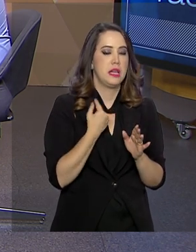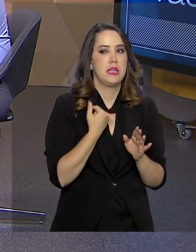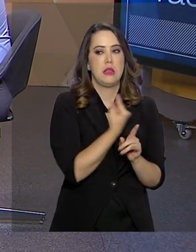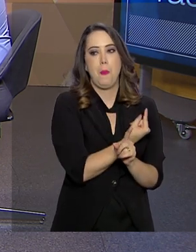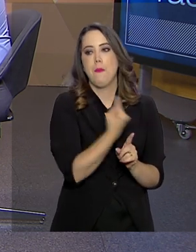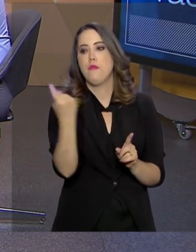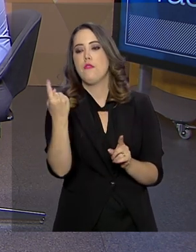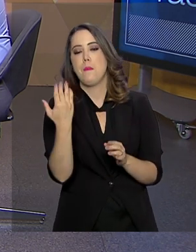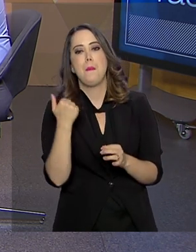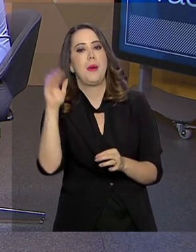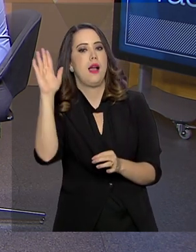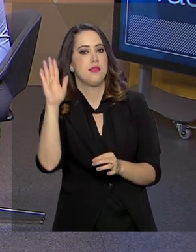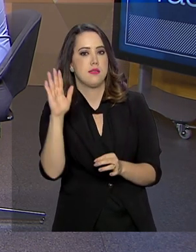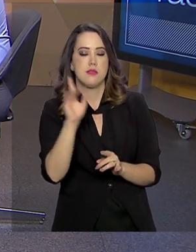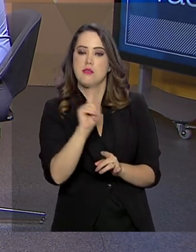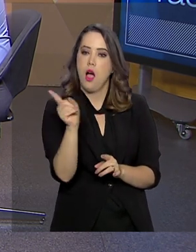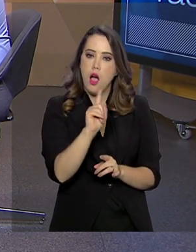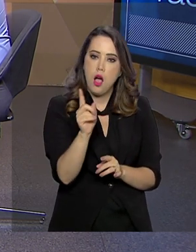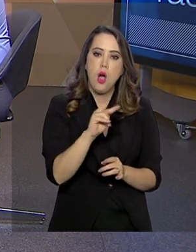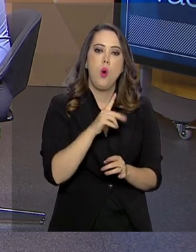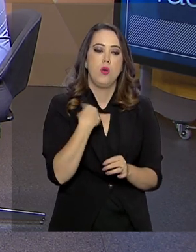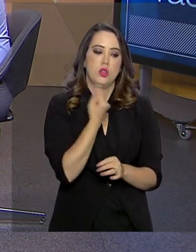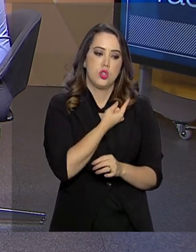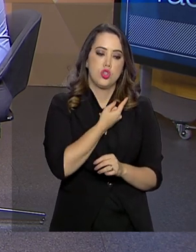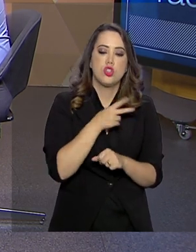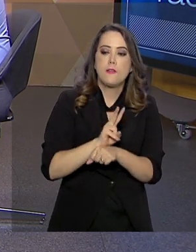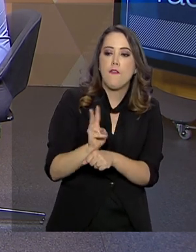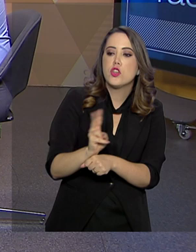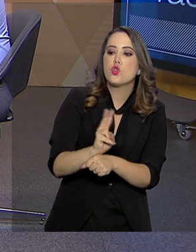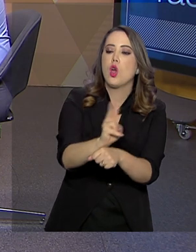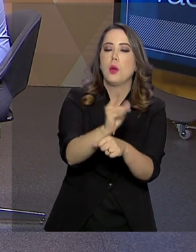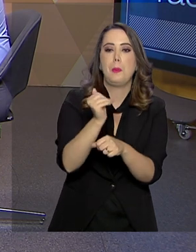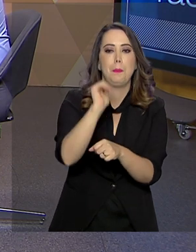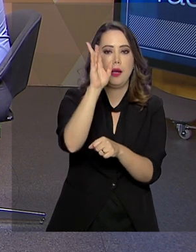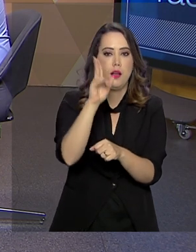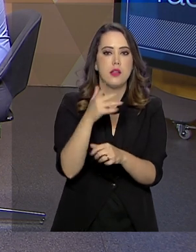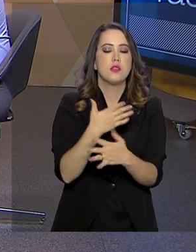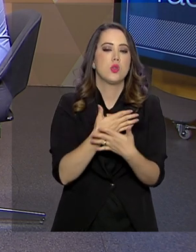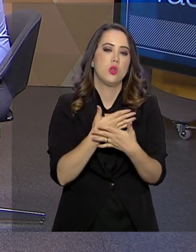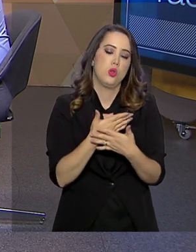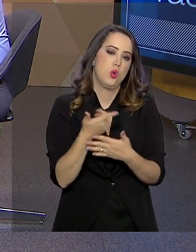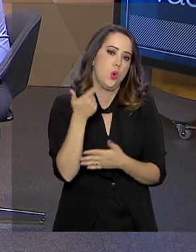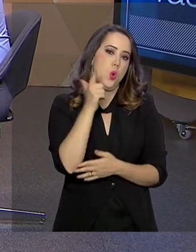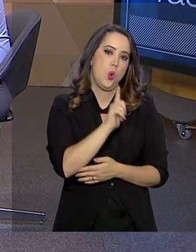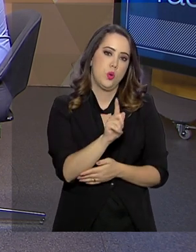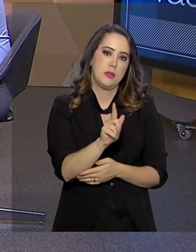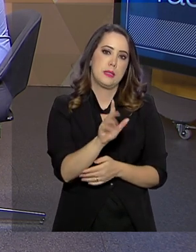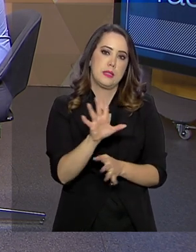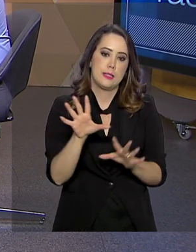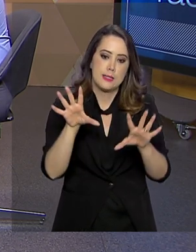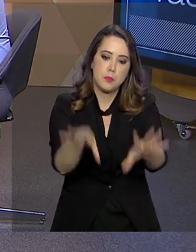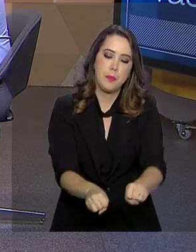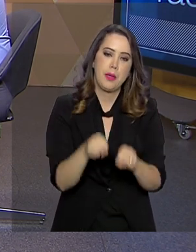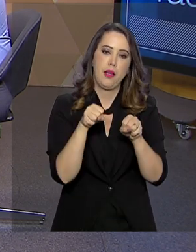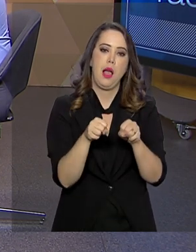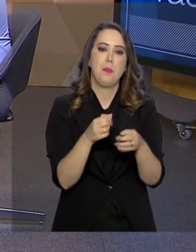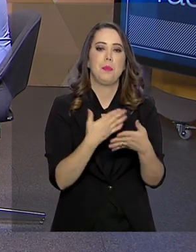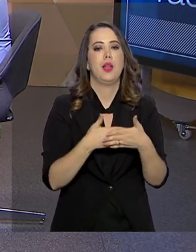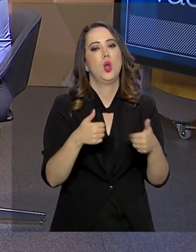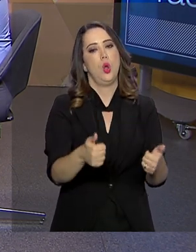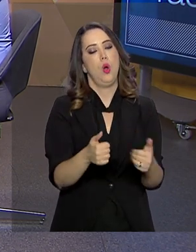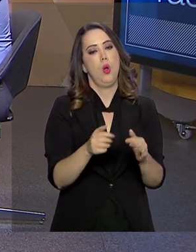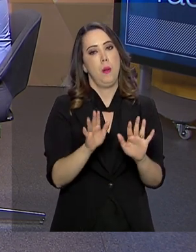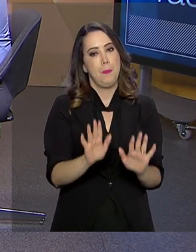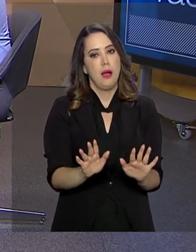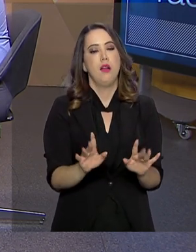órgãos estão fazendo uma fiscalização mais efetiva e estão gerando produtos muito melhores para a segurança do país. Estão mais atuantes. Mais atuantes. Por outro